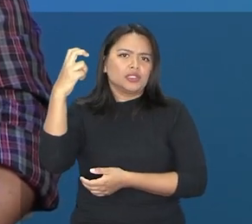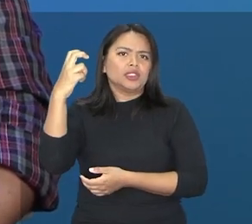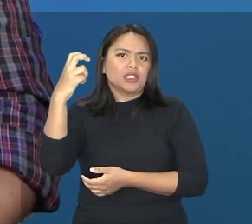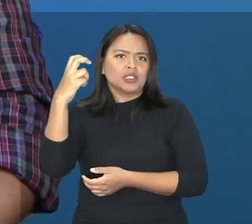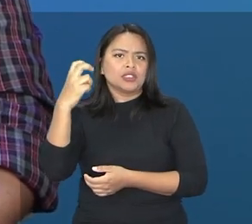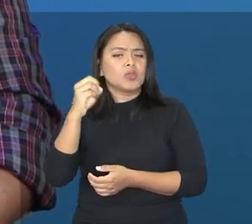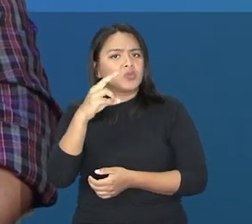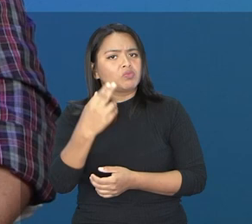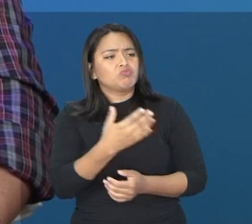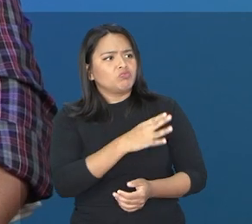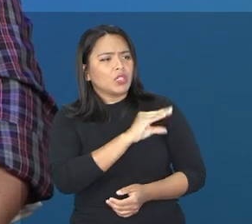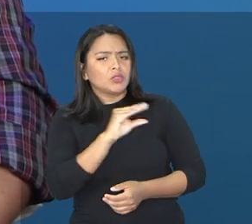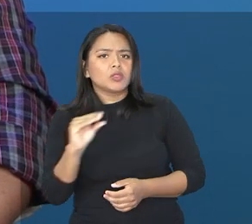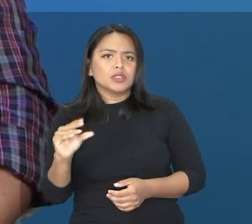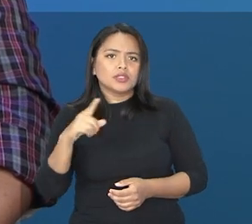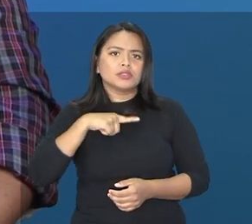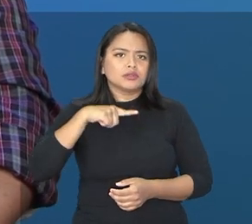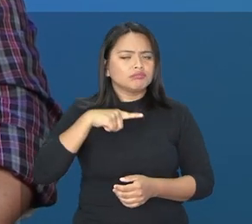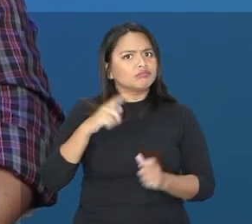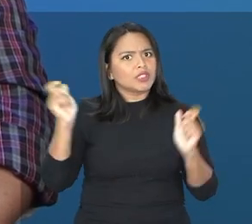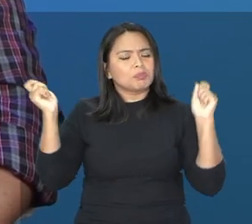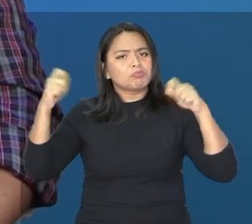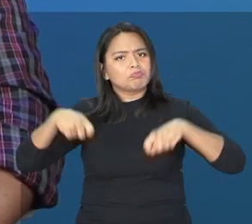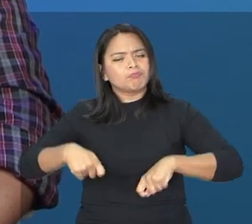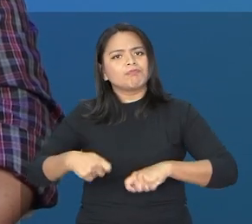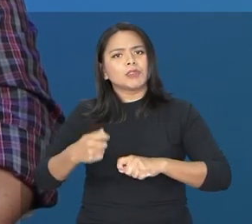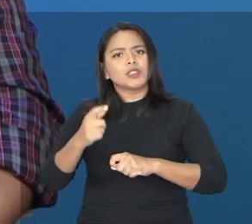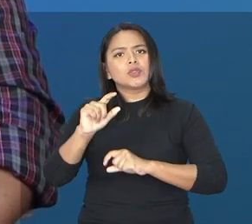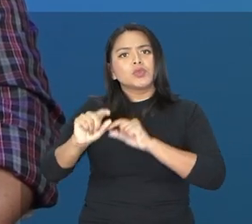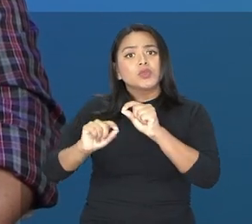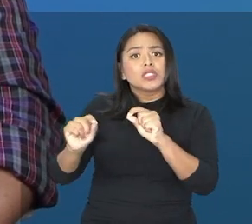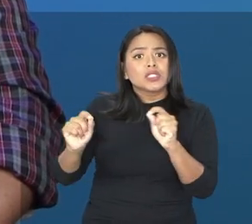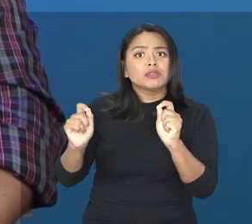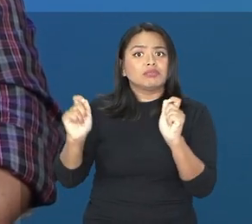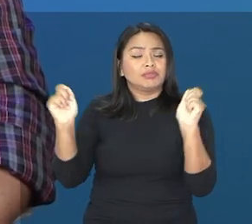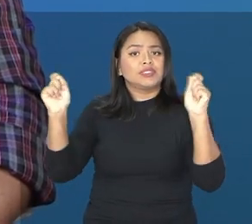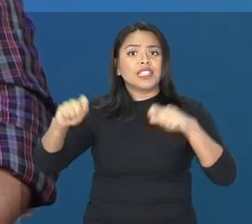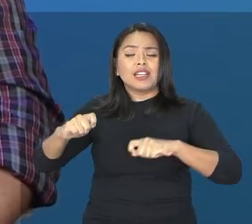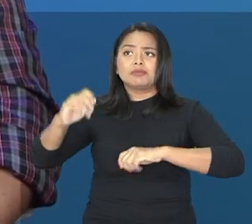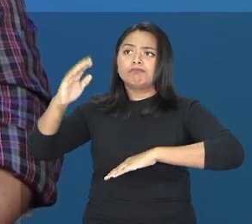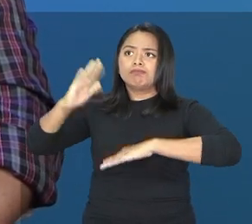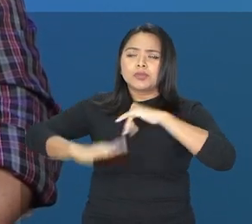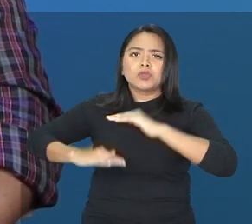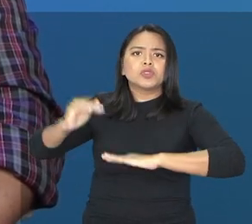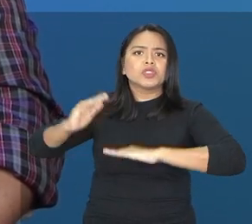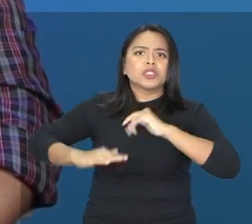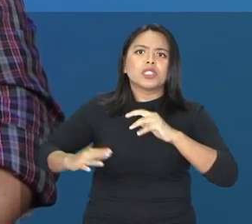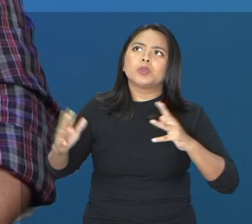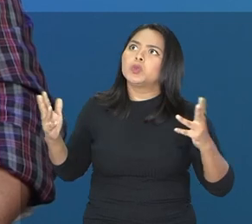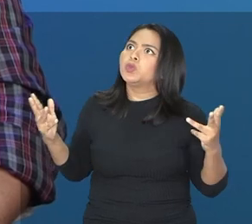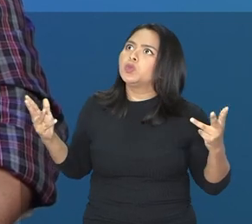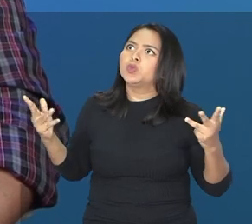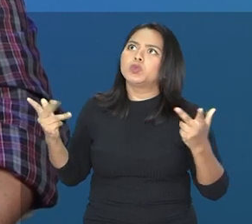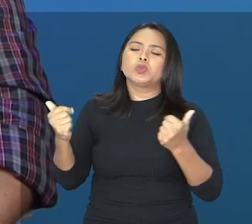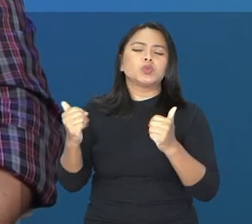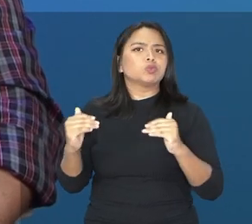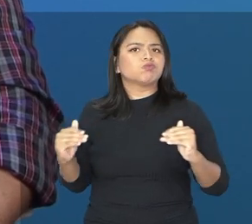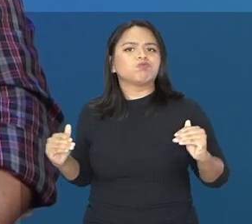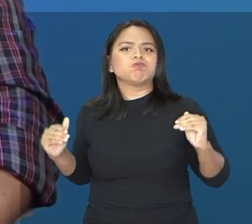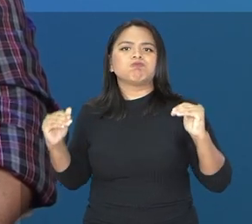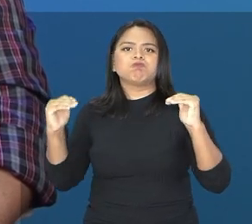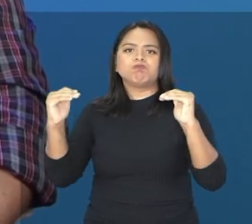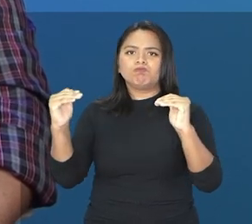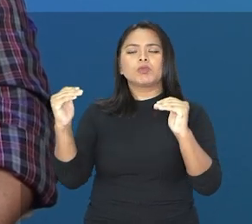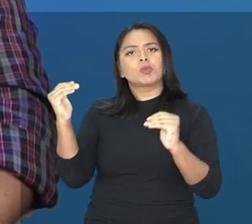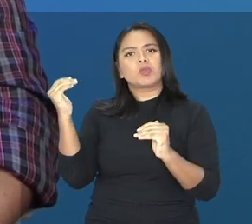nesse jovem, nesse adolescente que tem uma excelente capacidade para que ele possa se tornar um profissional extraordinário.